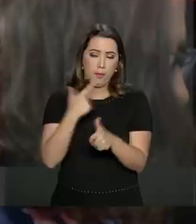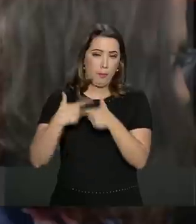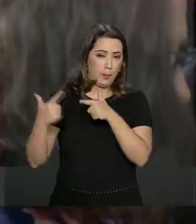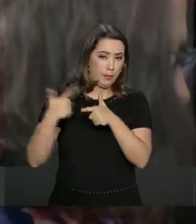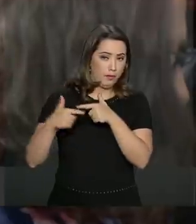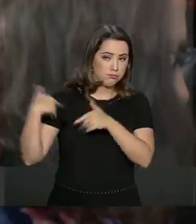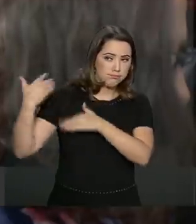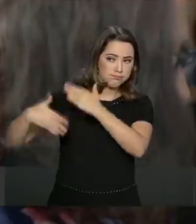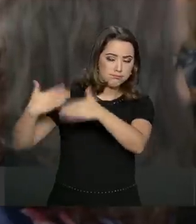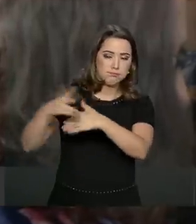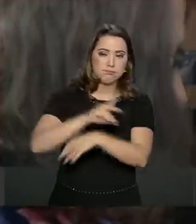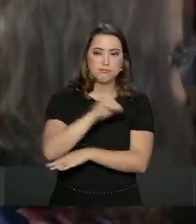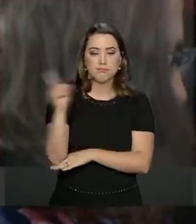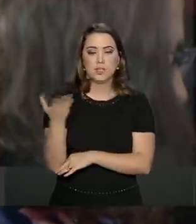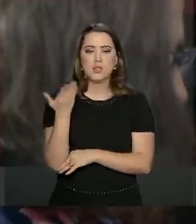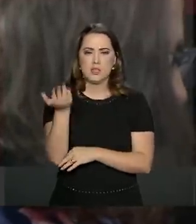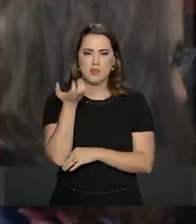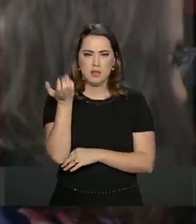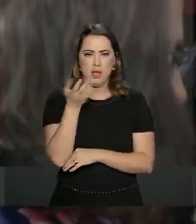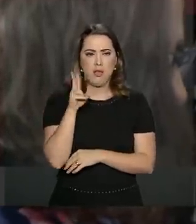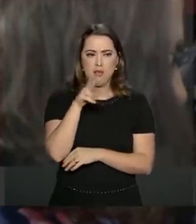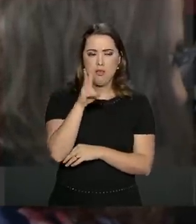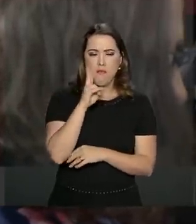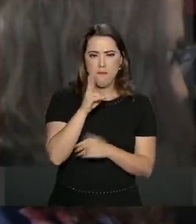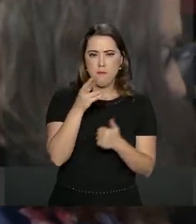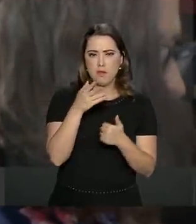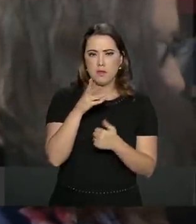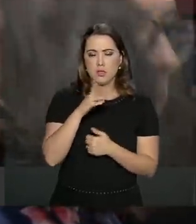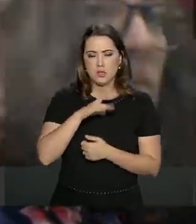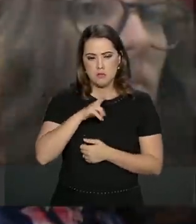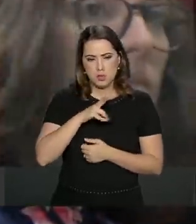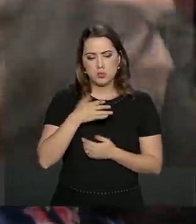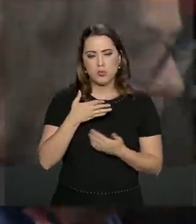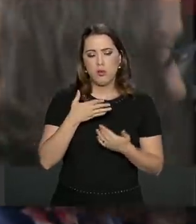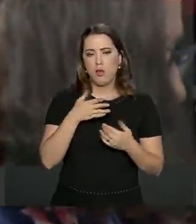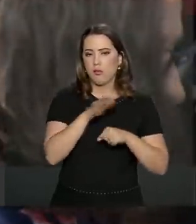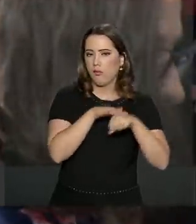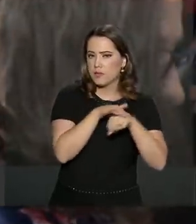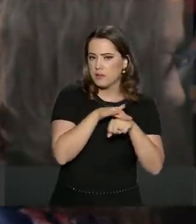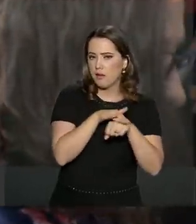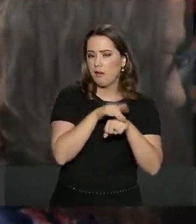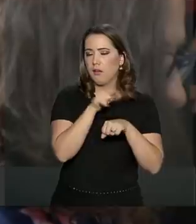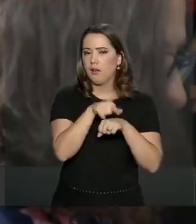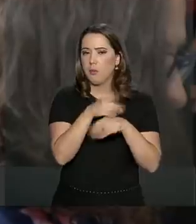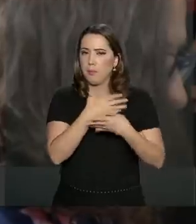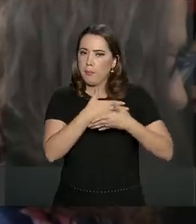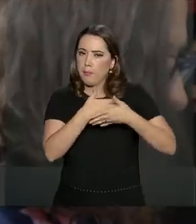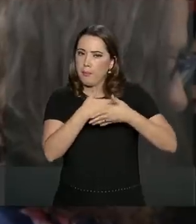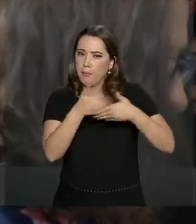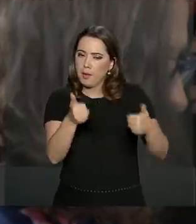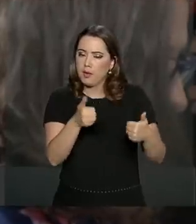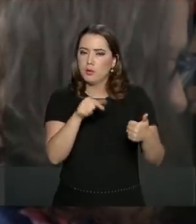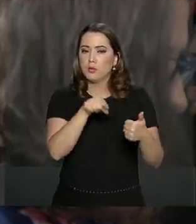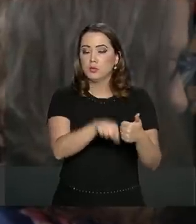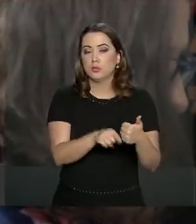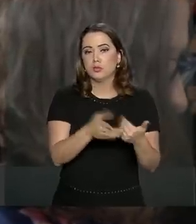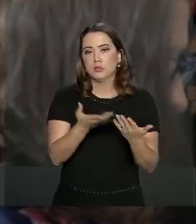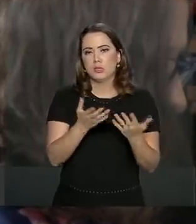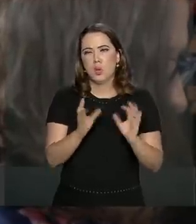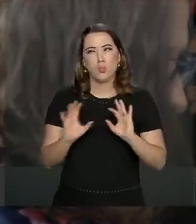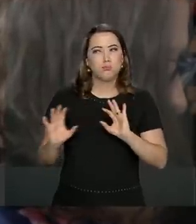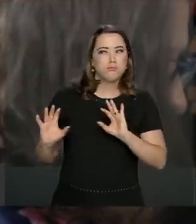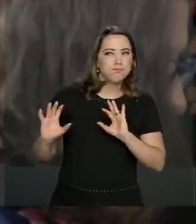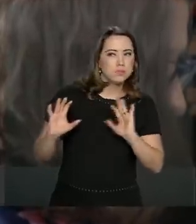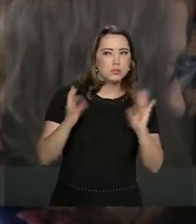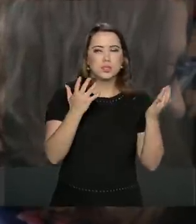ficado nesses últimos dias? Ele pretende ir pessoalmente falar com o presidente da Câmara e tentar melhorar o clima da interlocução entre o Executivo e